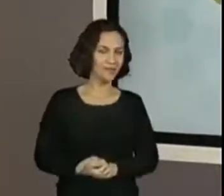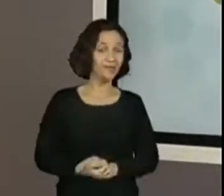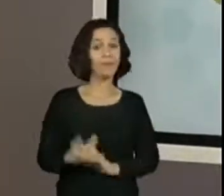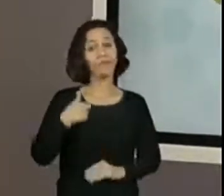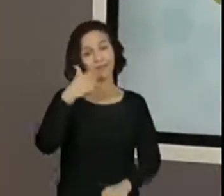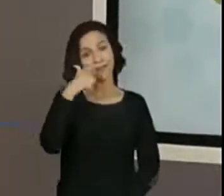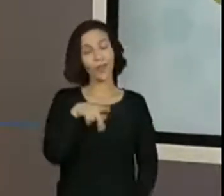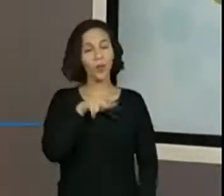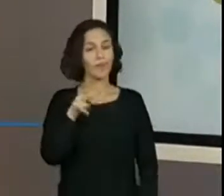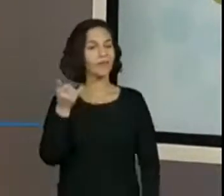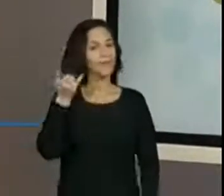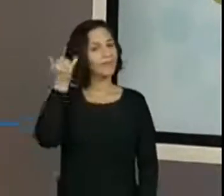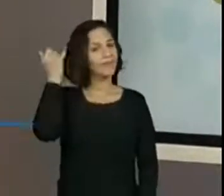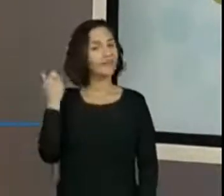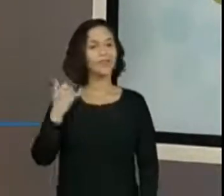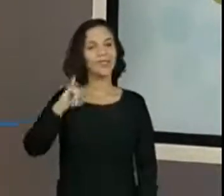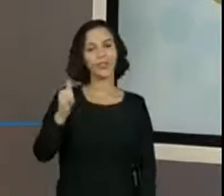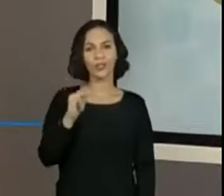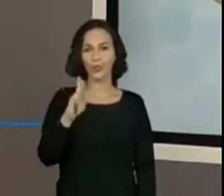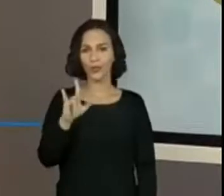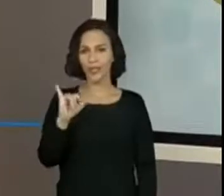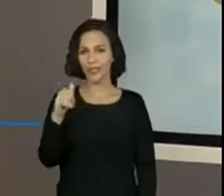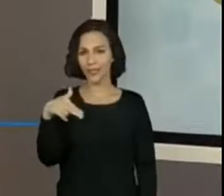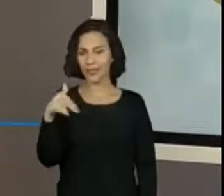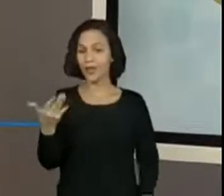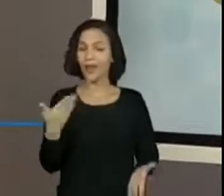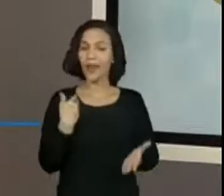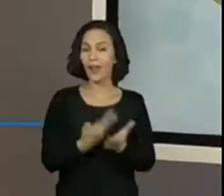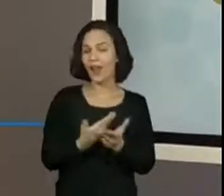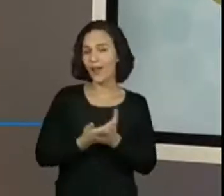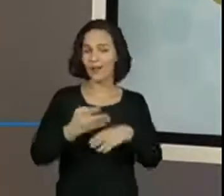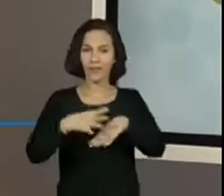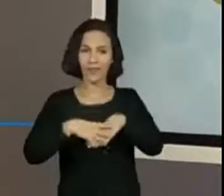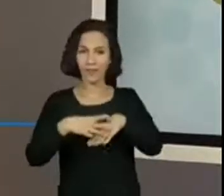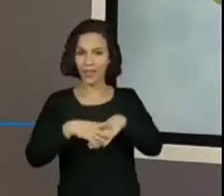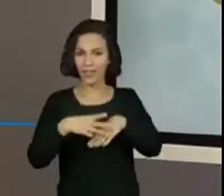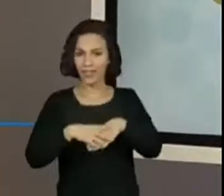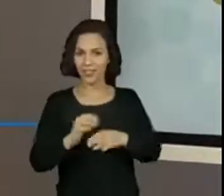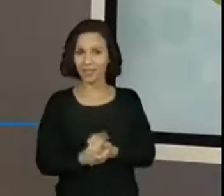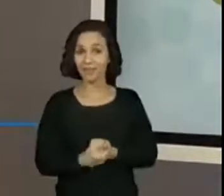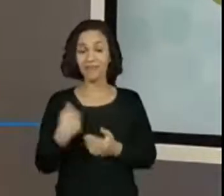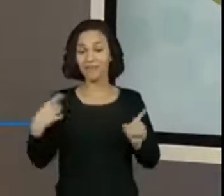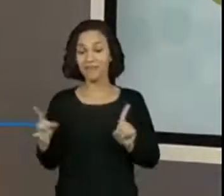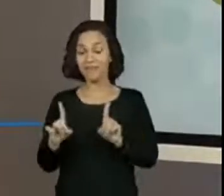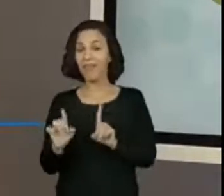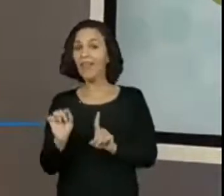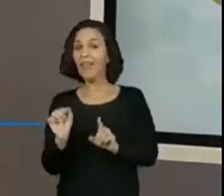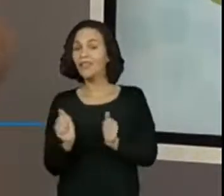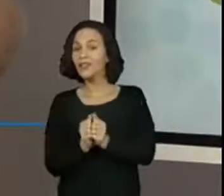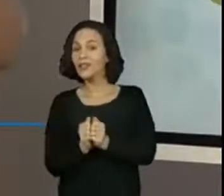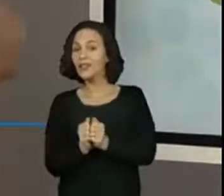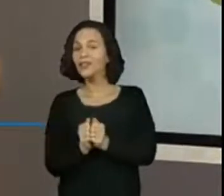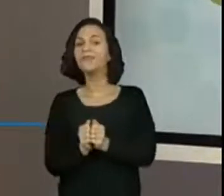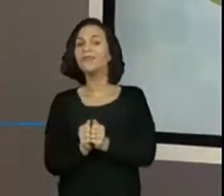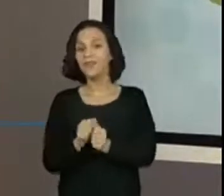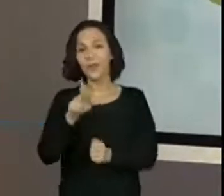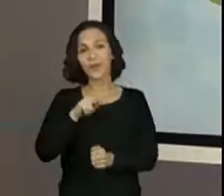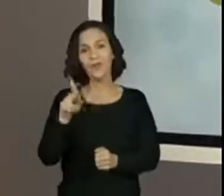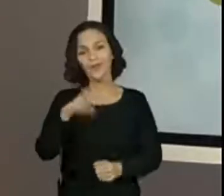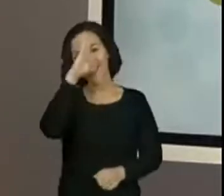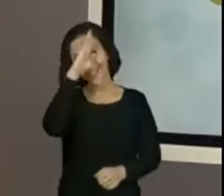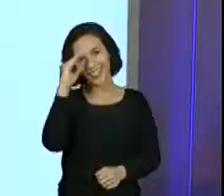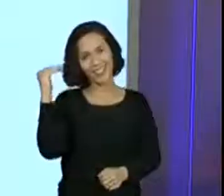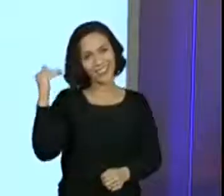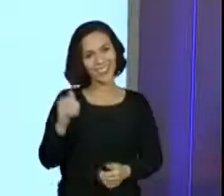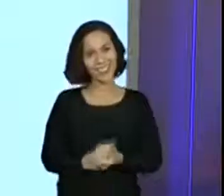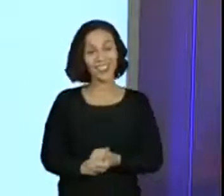Eu sou a professora Juliana Nadeu. Hoje nós vamos ter uma aula de matemática. Sabe quem está aqui para me ajudar hoje? Professora Regiane.